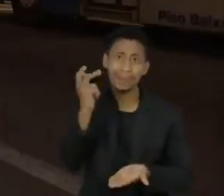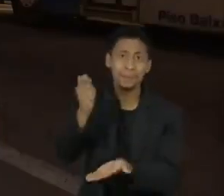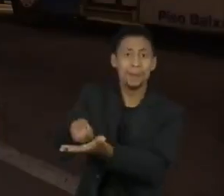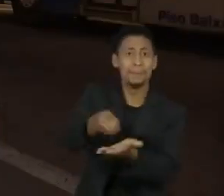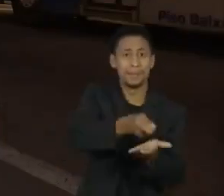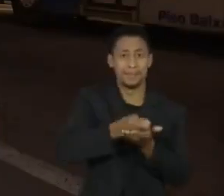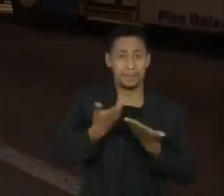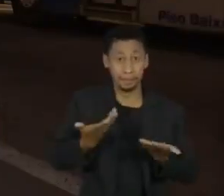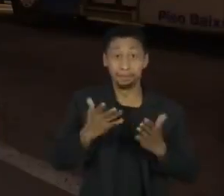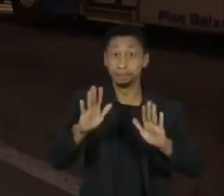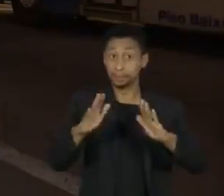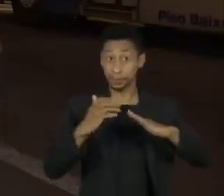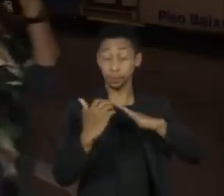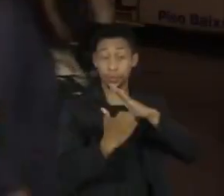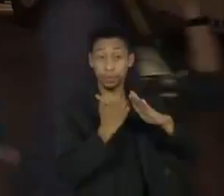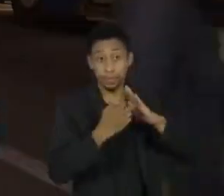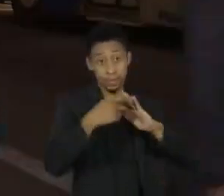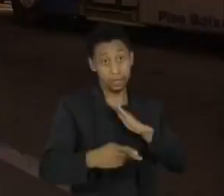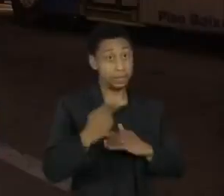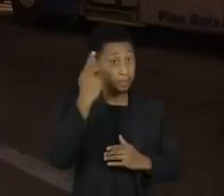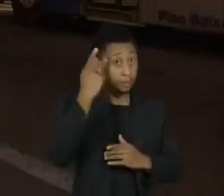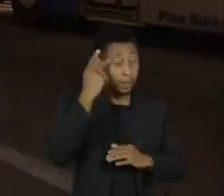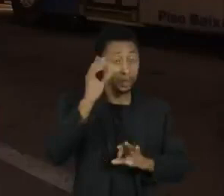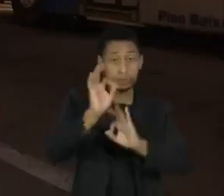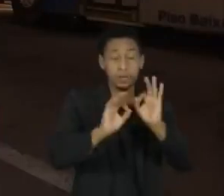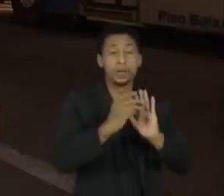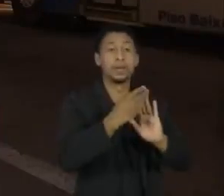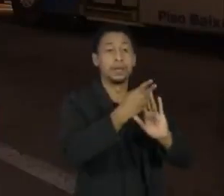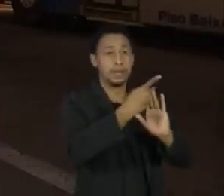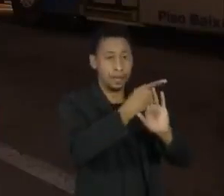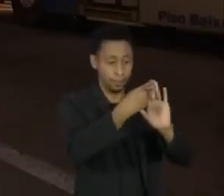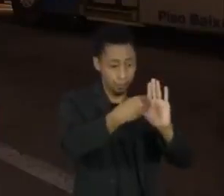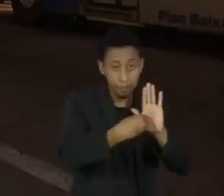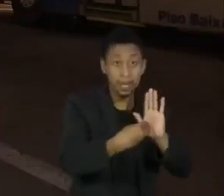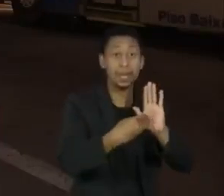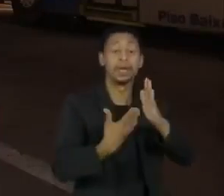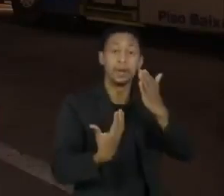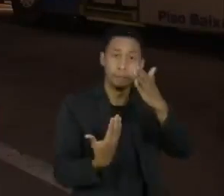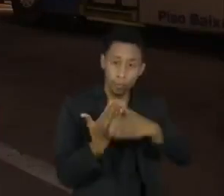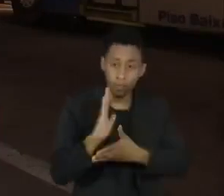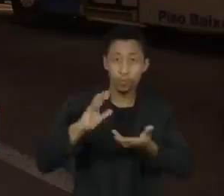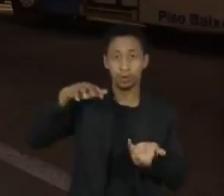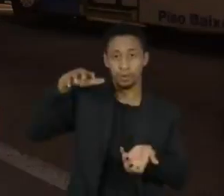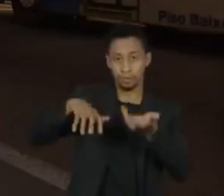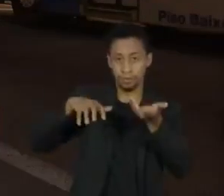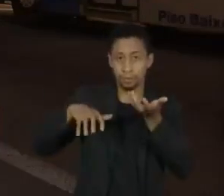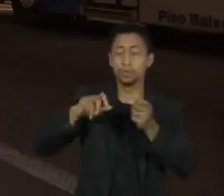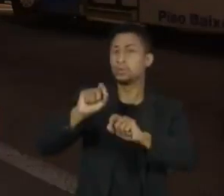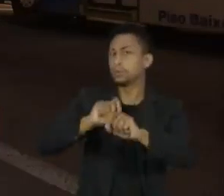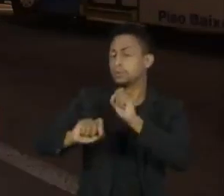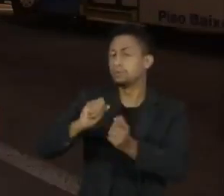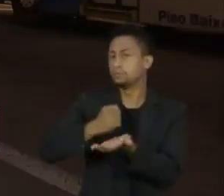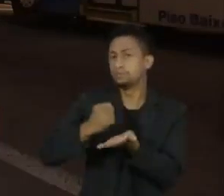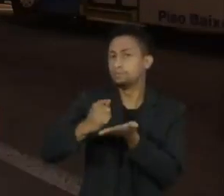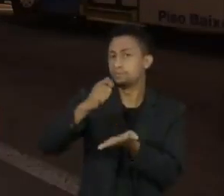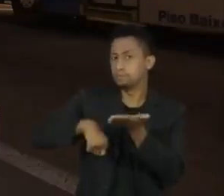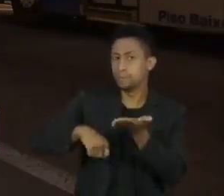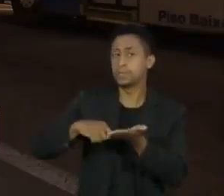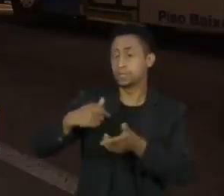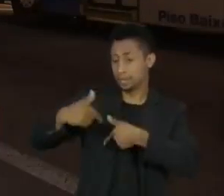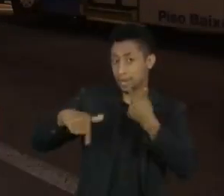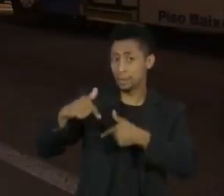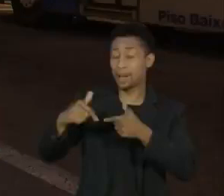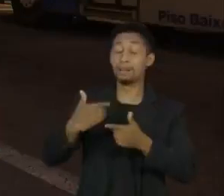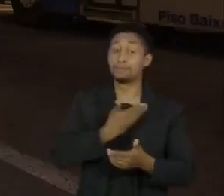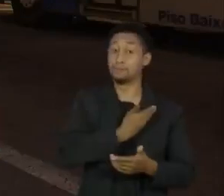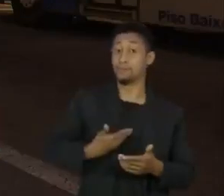refere ao empresário paulista é a medida provisória publicada em abril e aprovada pelo Congresso Nacional, em que os contratos trabalhistas são bancados parcialmente